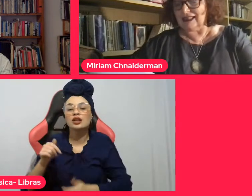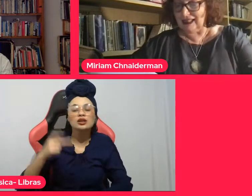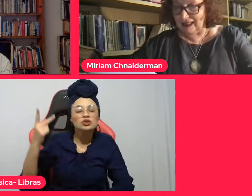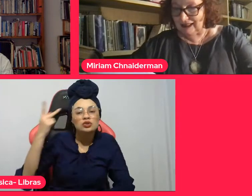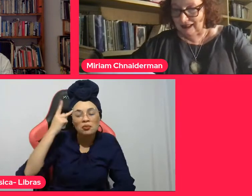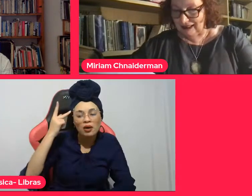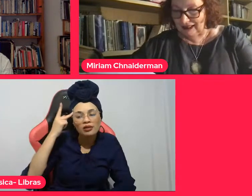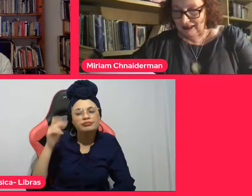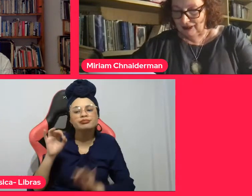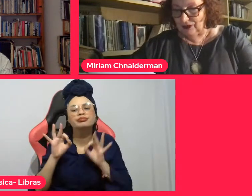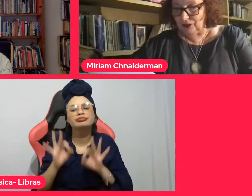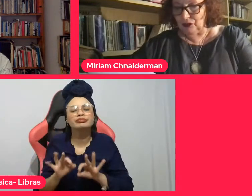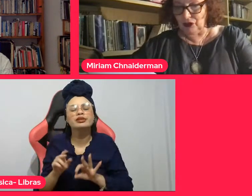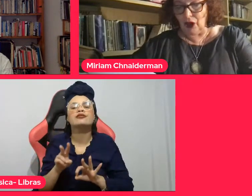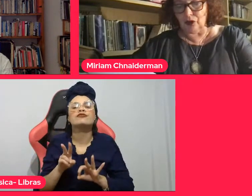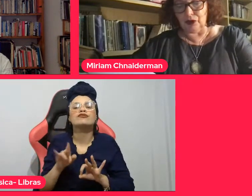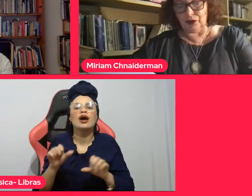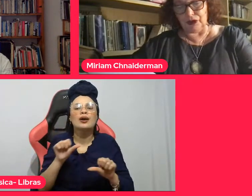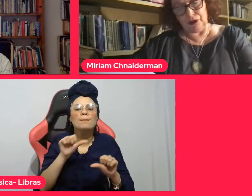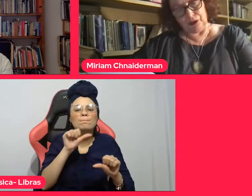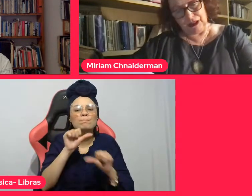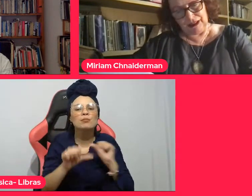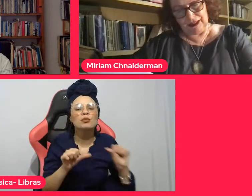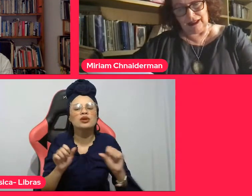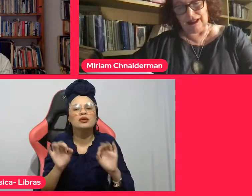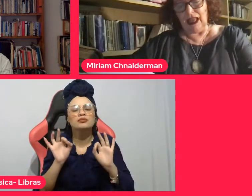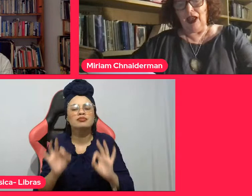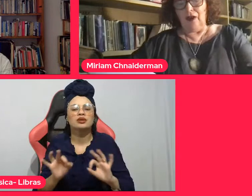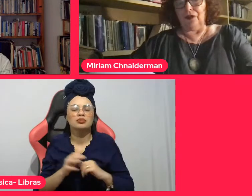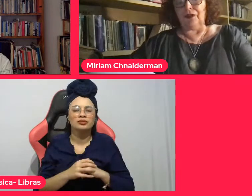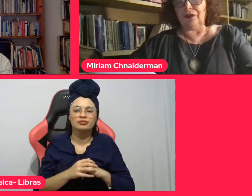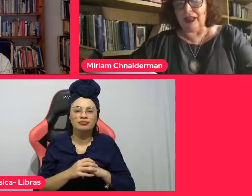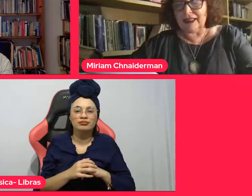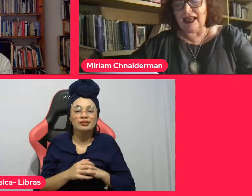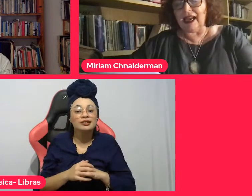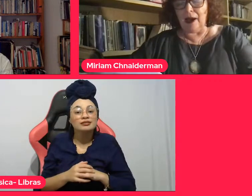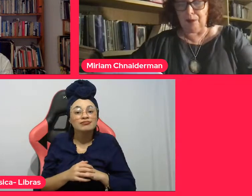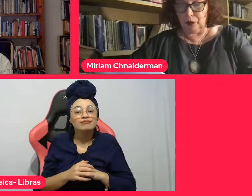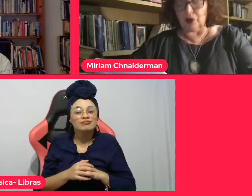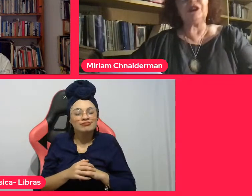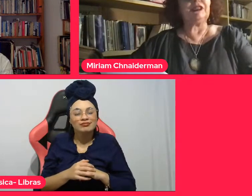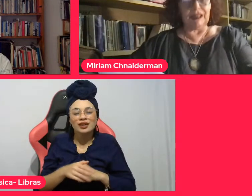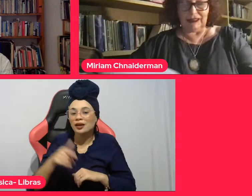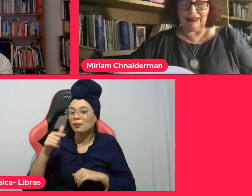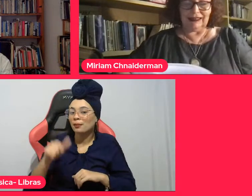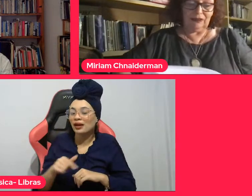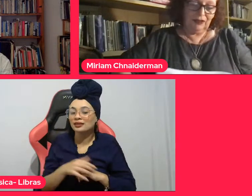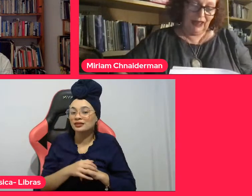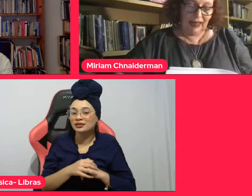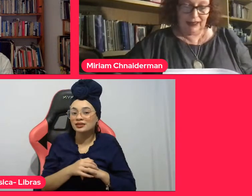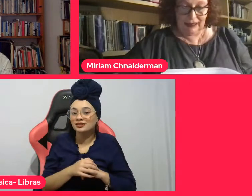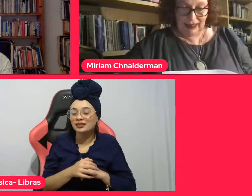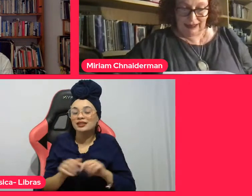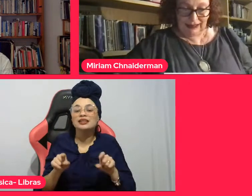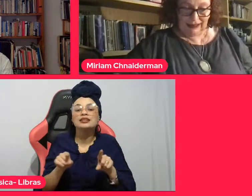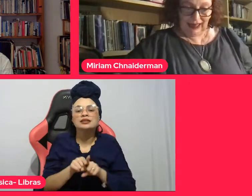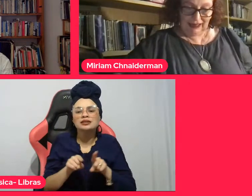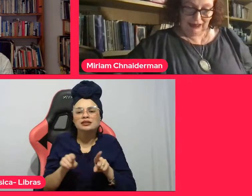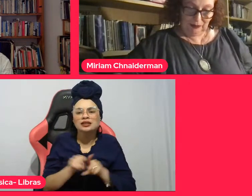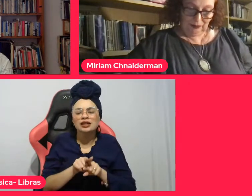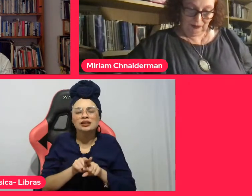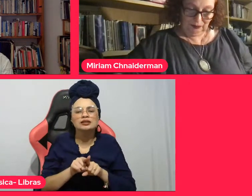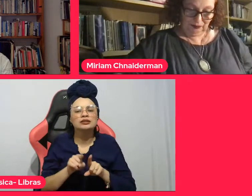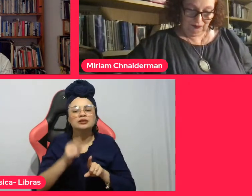tendências racistas. Só com os futuristas foi feita a apologia desenfreada da